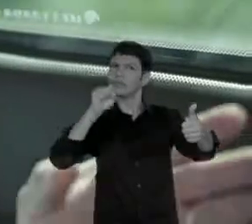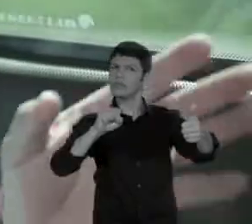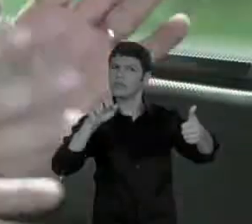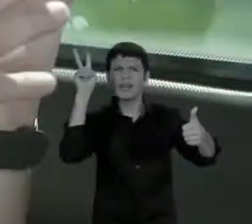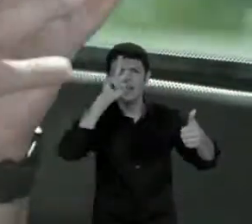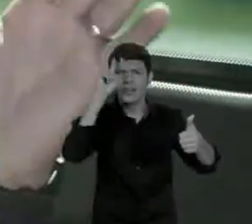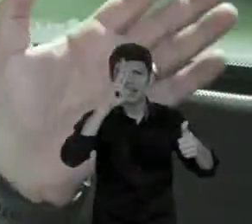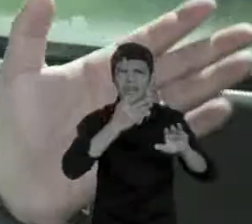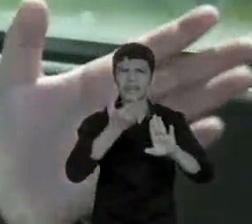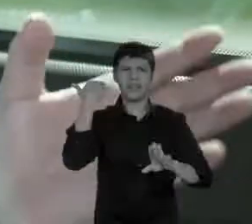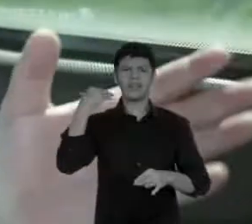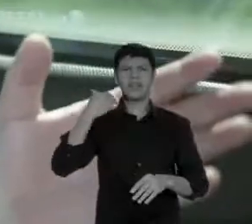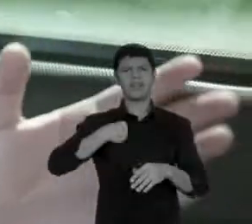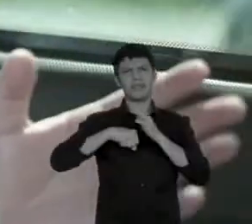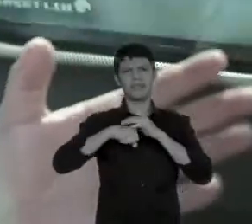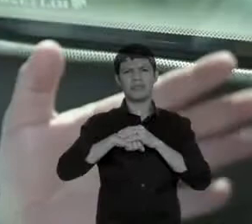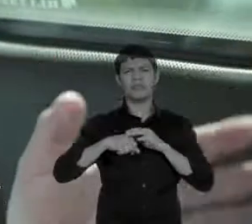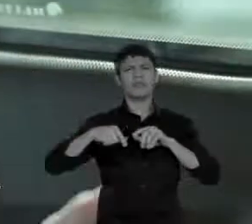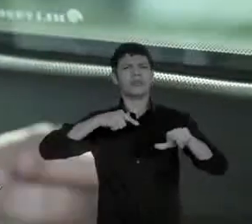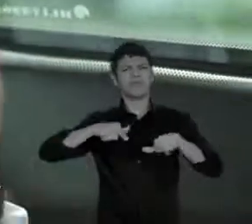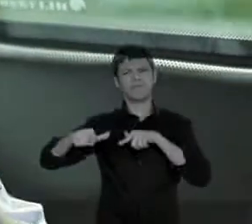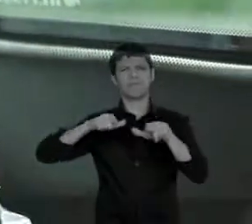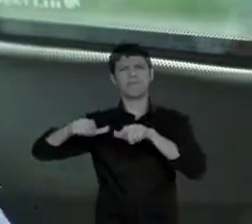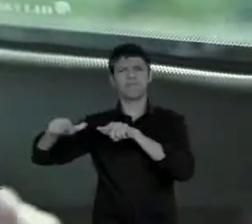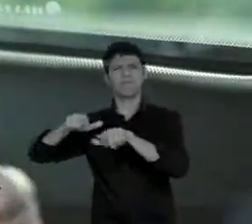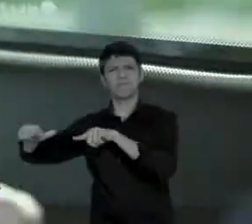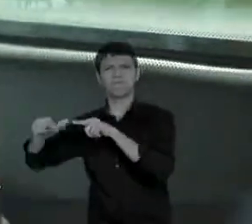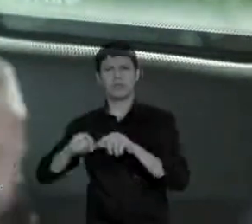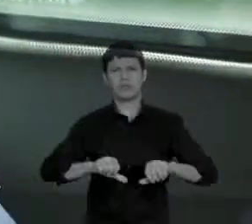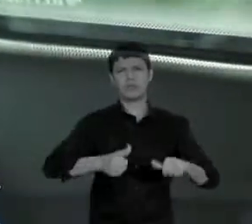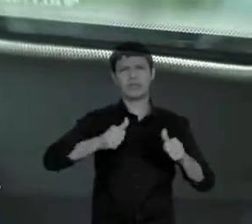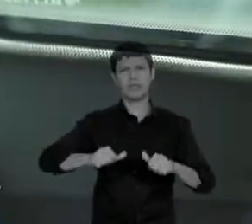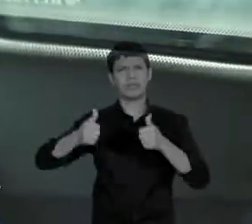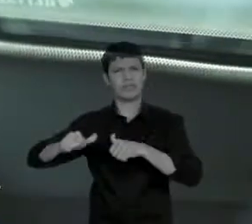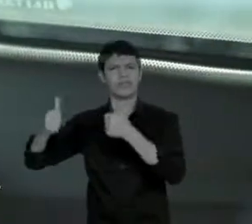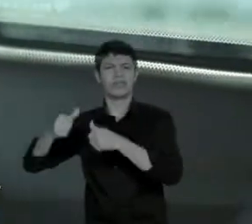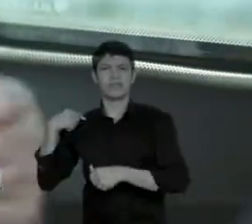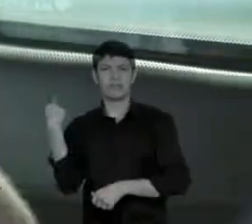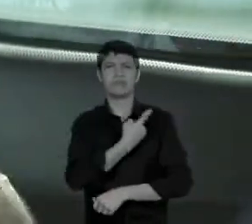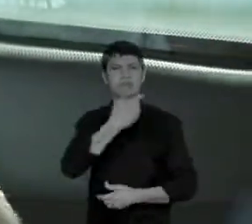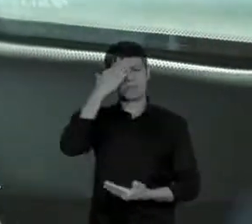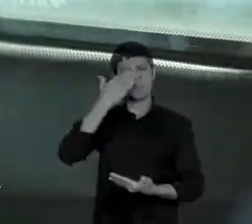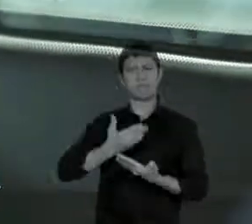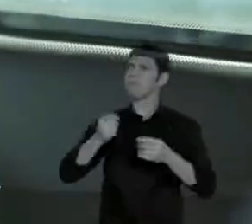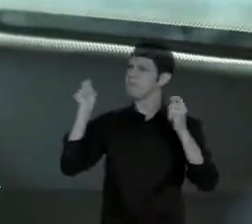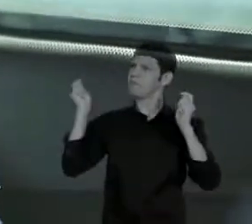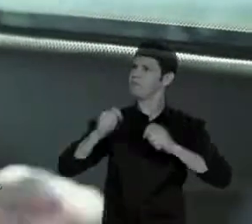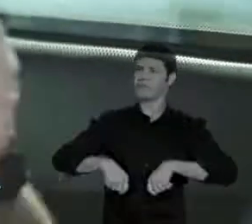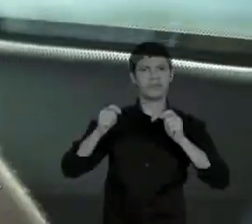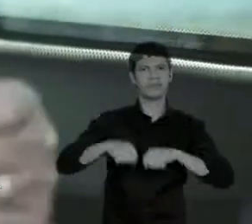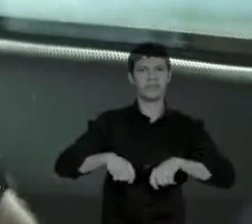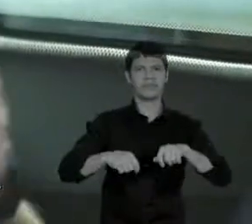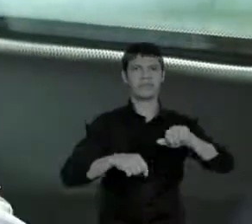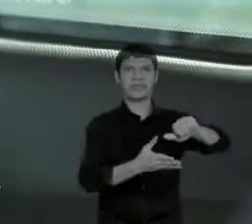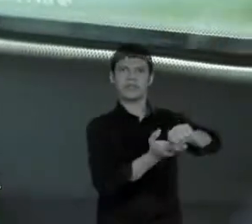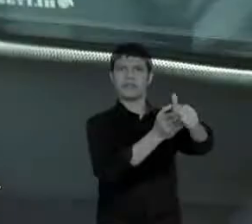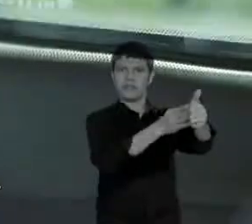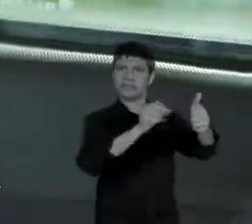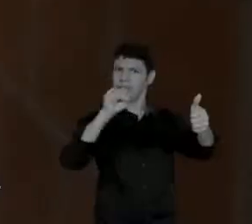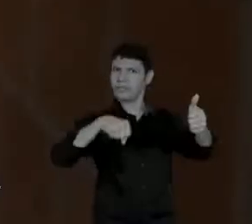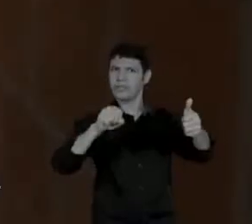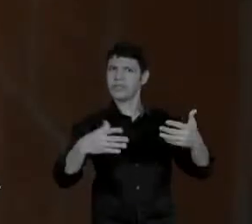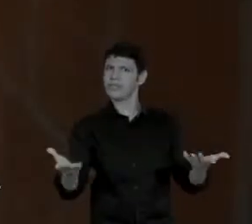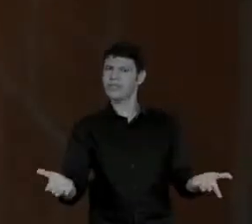olhar para o que a gente já fez para voltar a ter confiança de que é possível tirar o